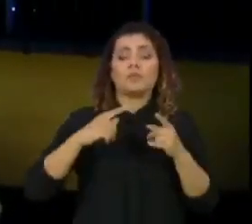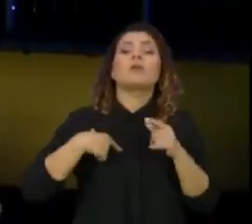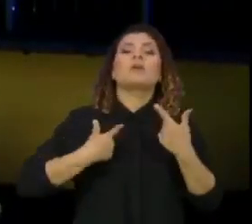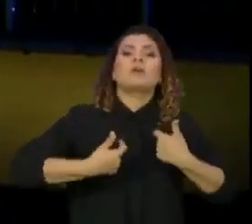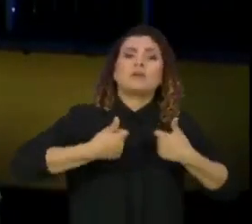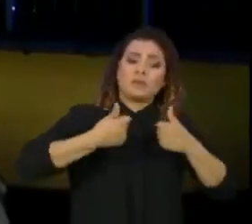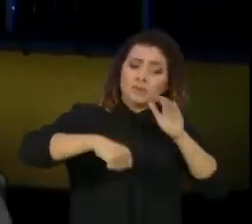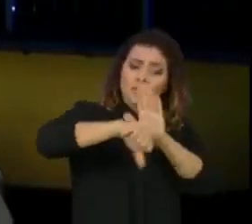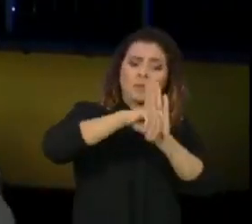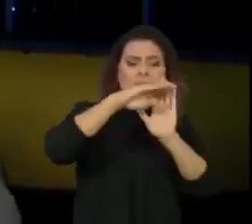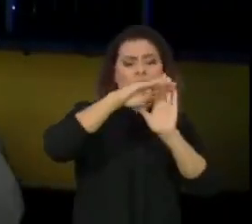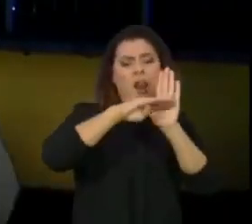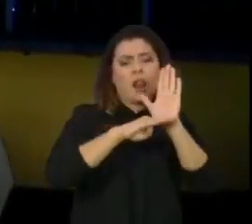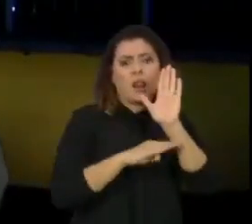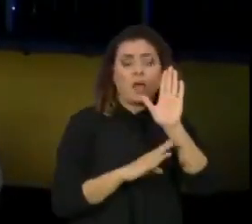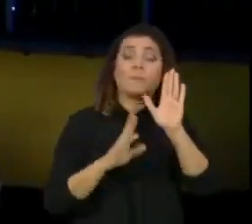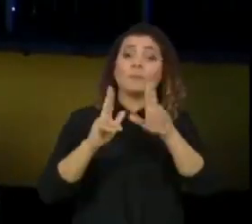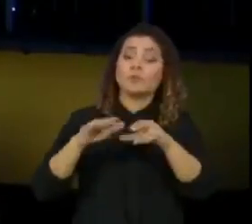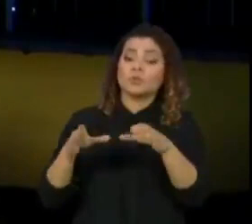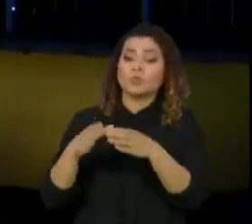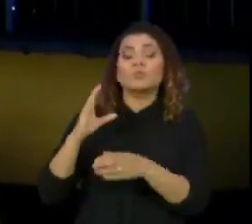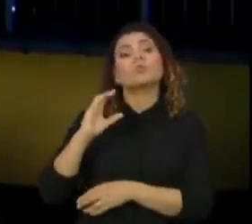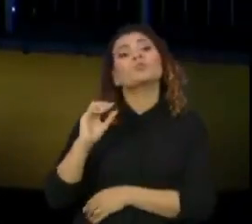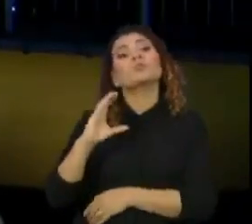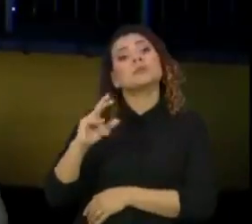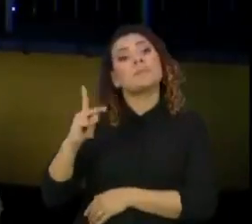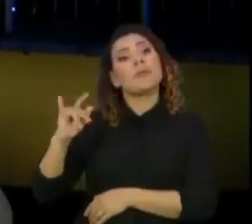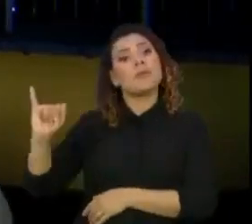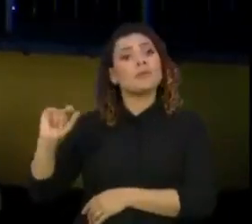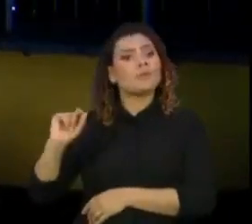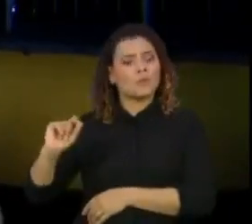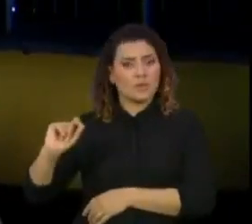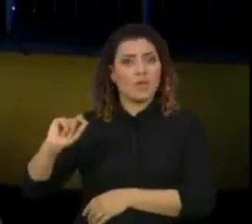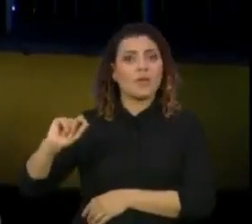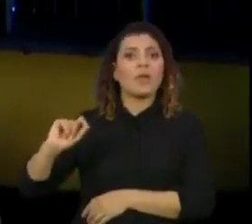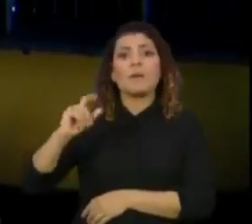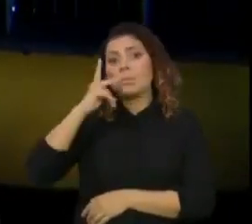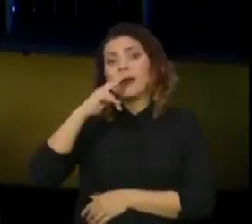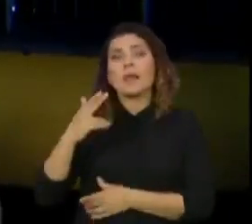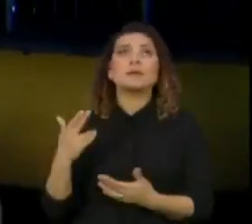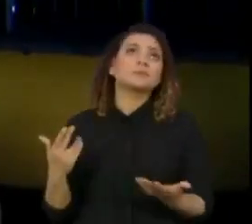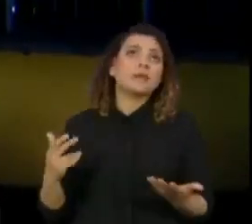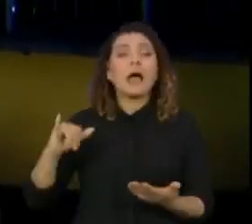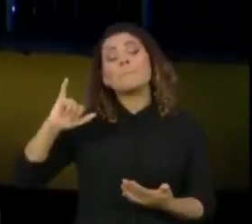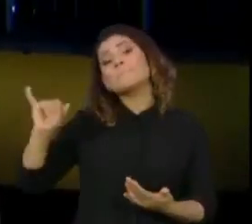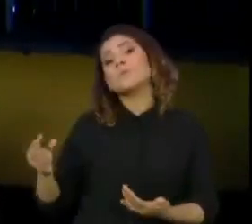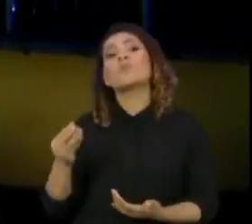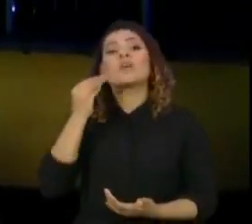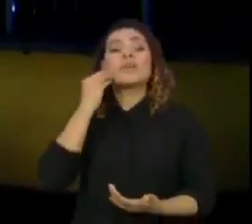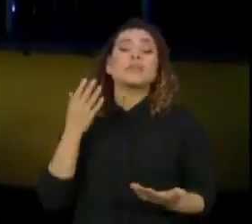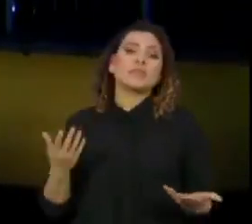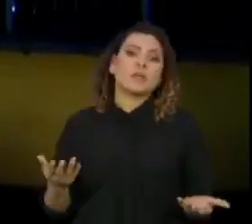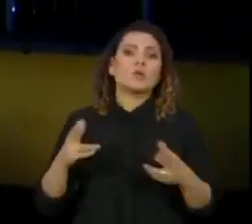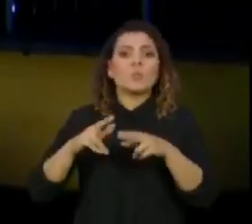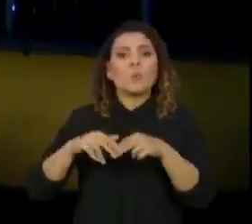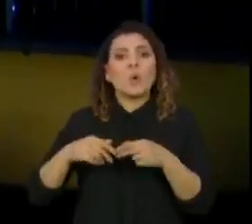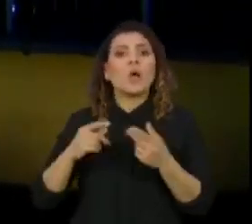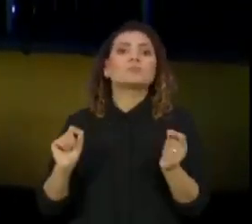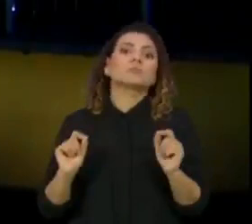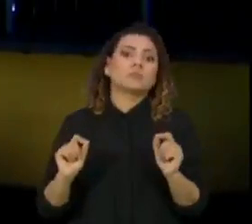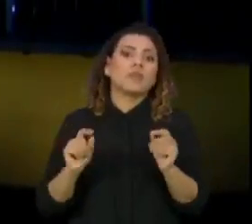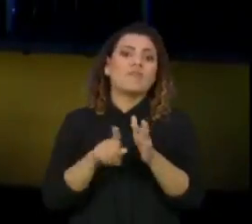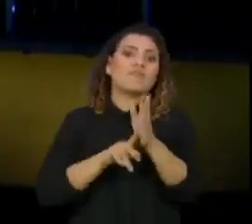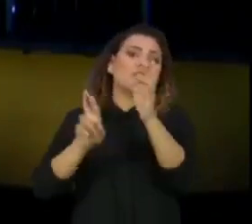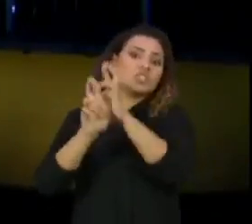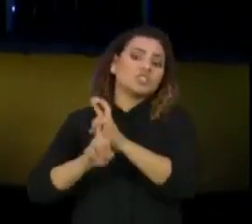Parlamentar de Inquérito, ela não está usufruindo de um prestígio em função da força